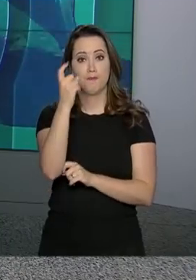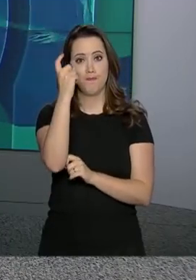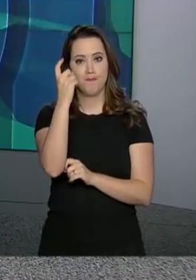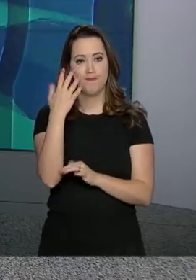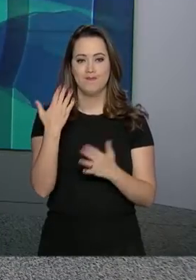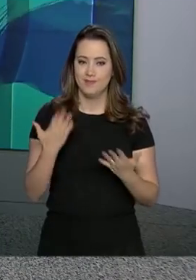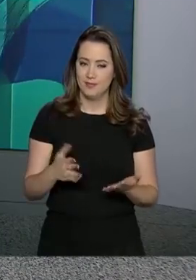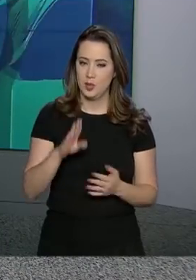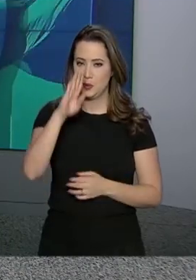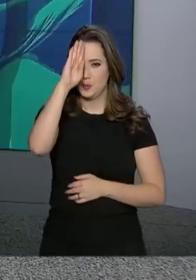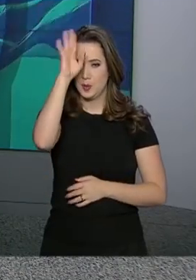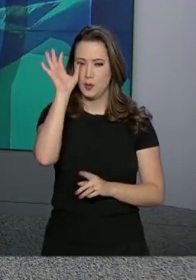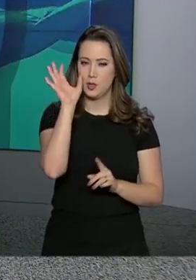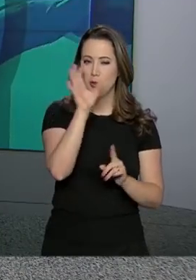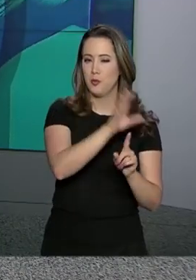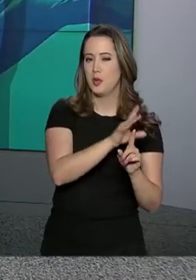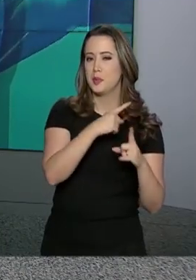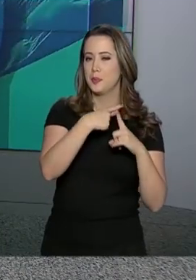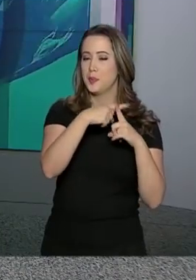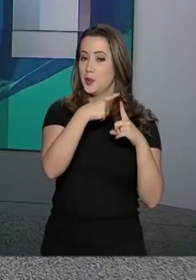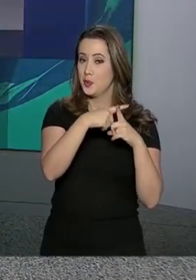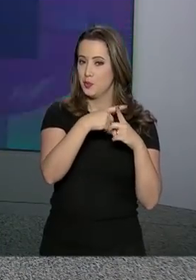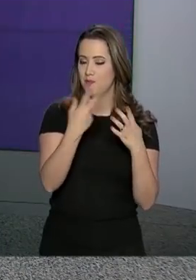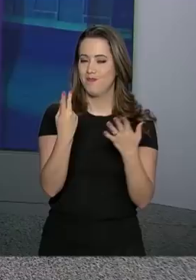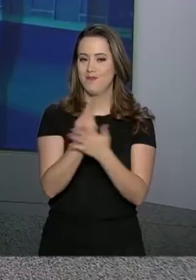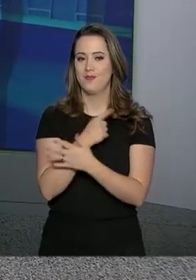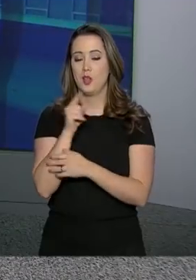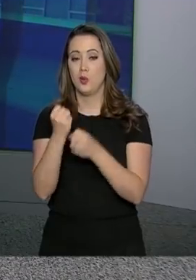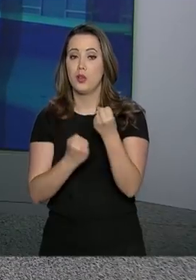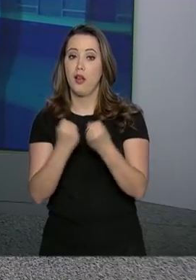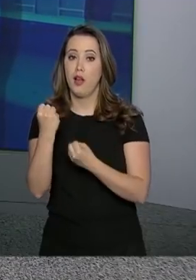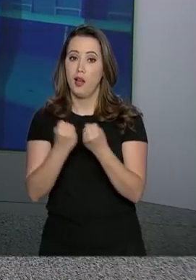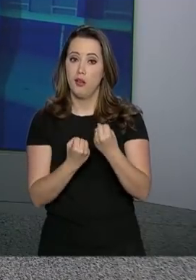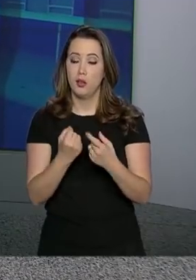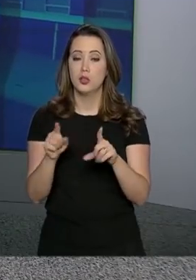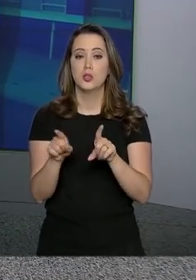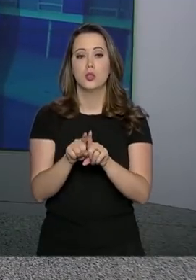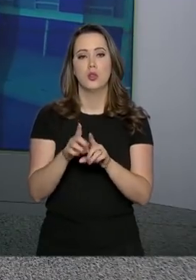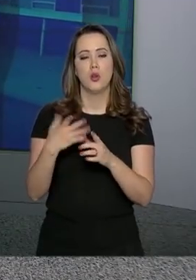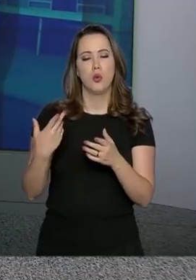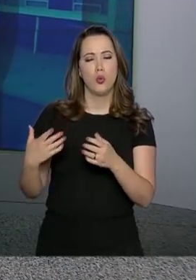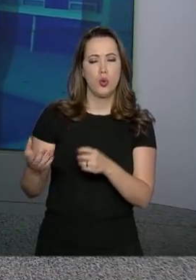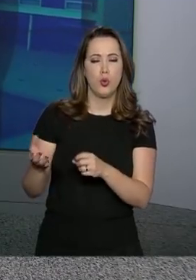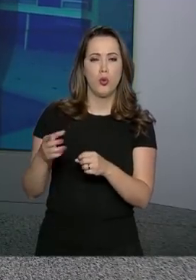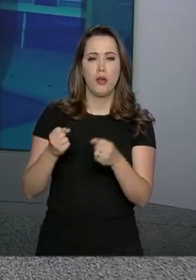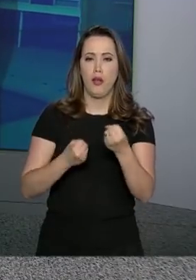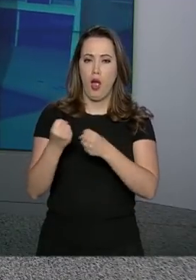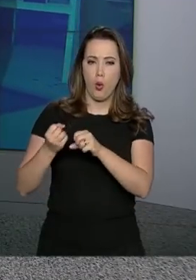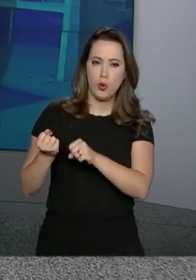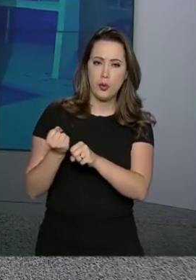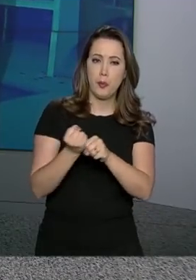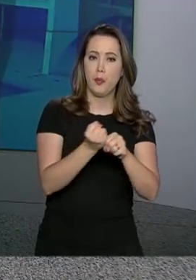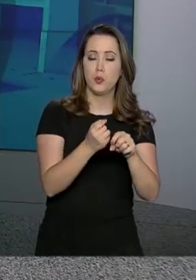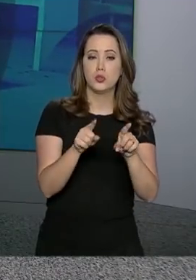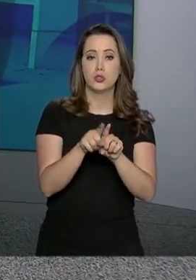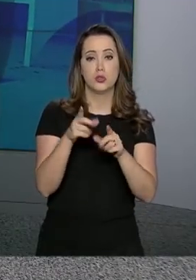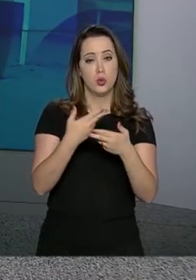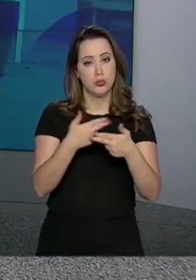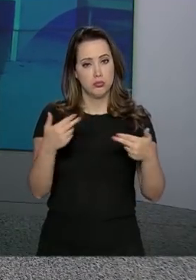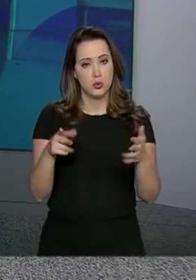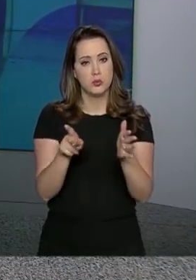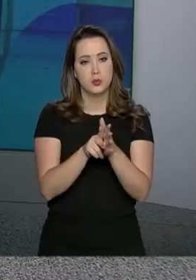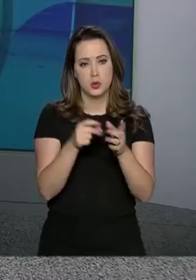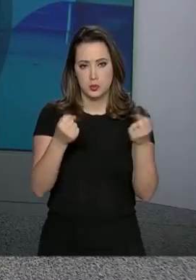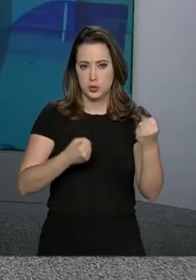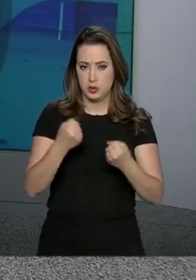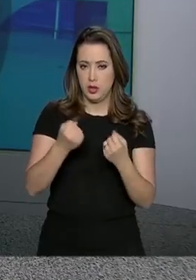As principais influências positivas vieram de veículos automotores, reboques e carrocerias, além de alimentos